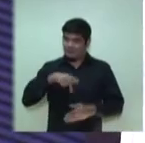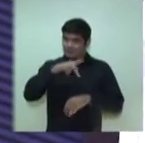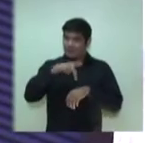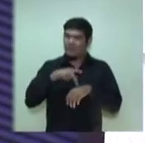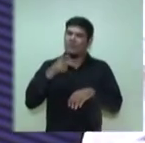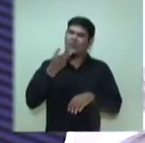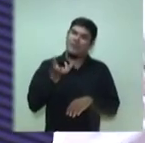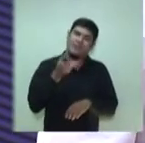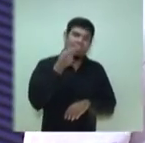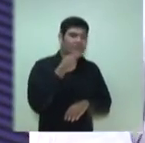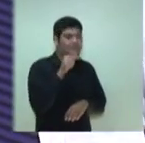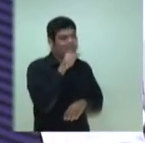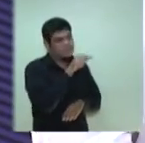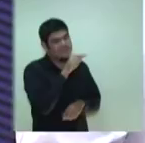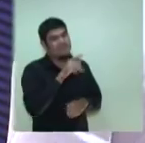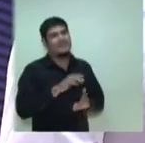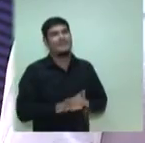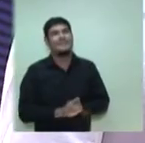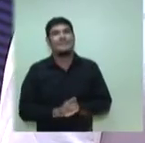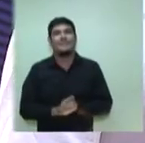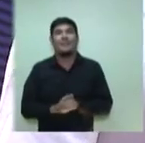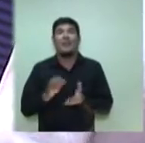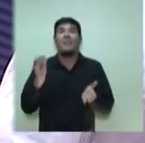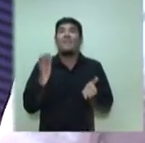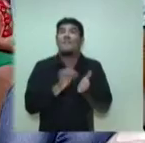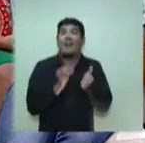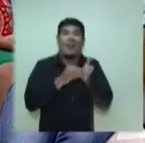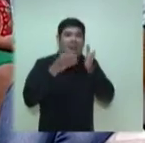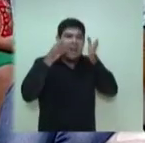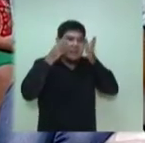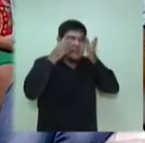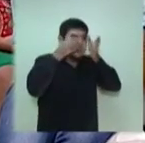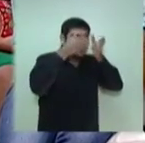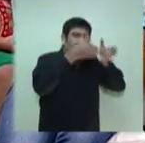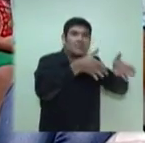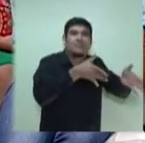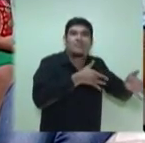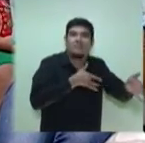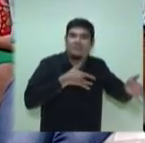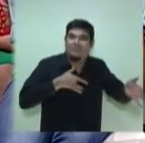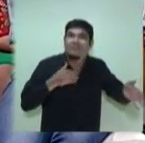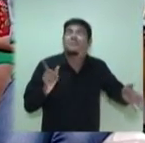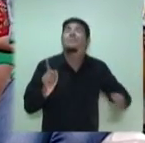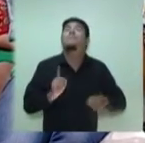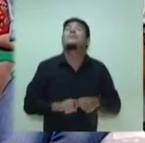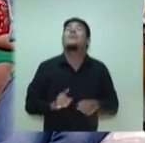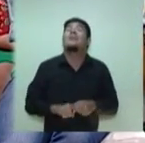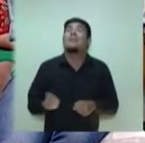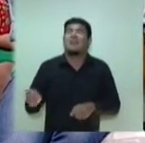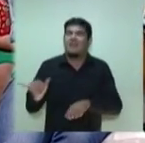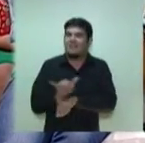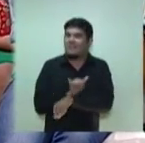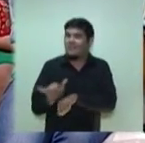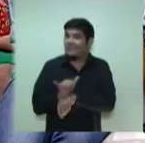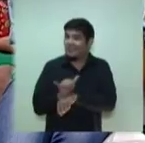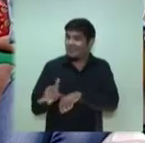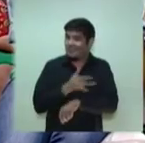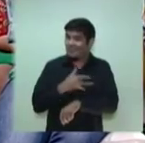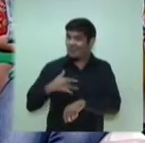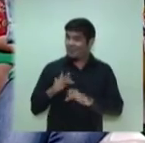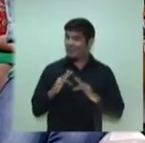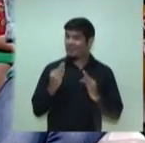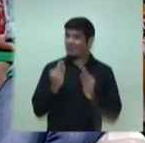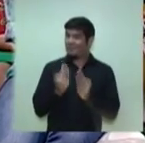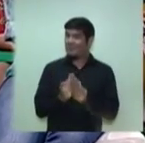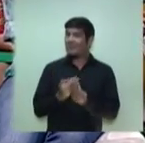que a gravidade do problema na atenção básica de saúde, é a responsabilidade do município, se dá, porque a estratégia de saúde da família, que deveria